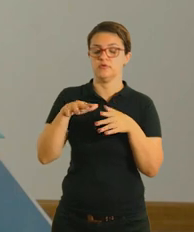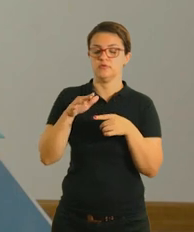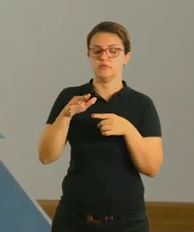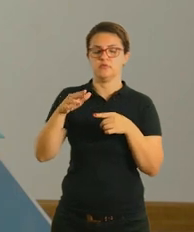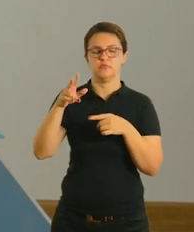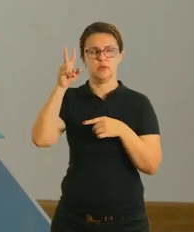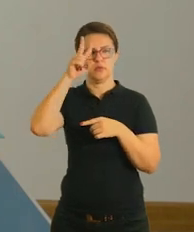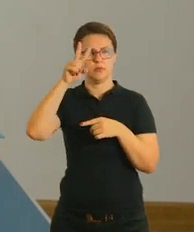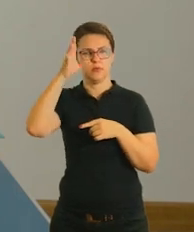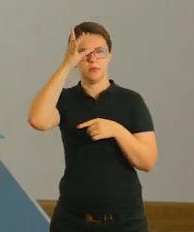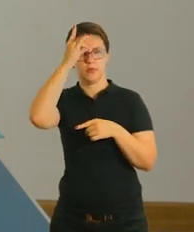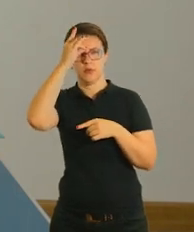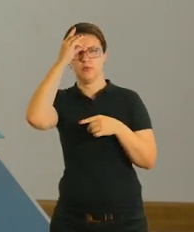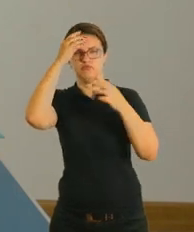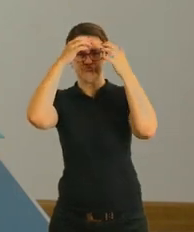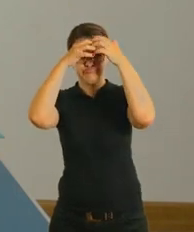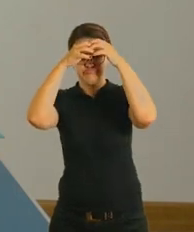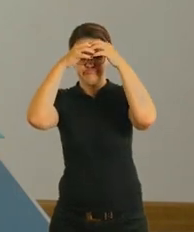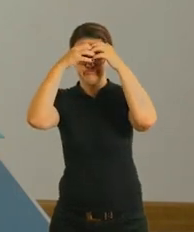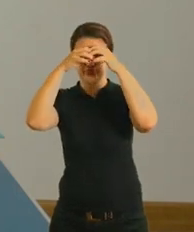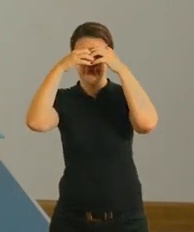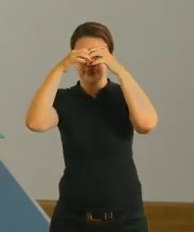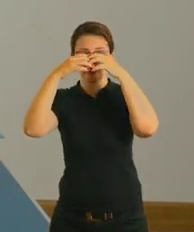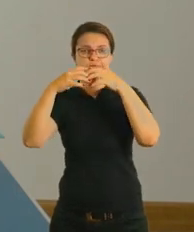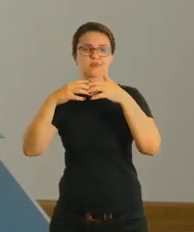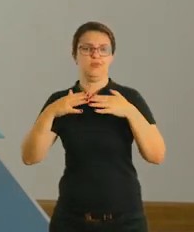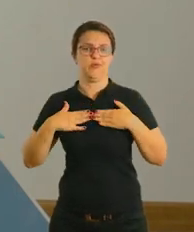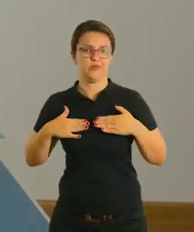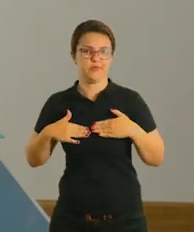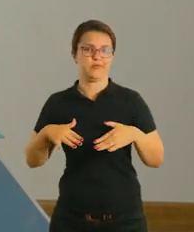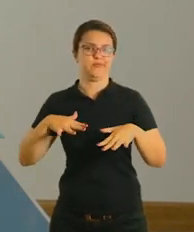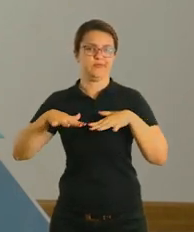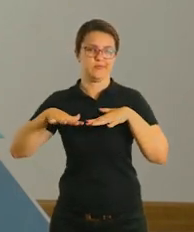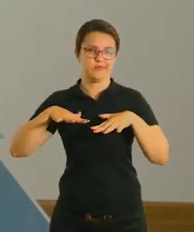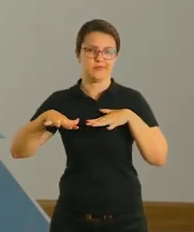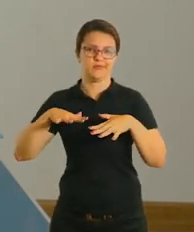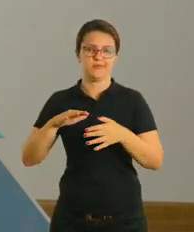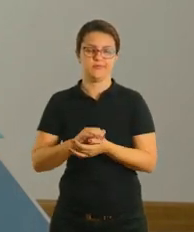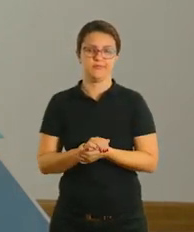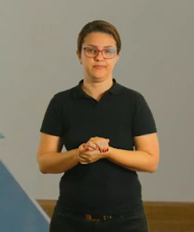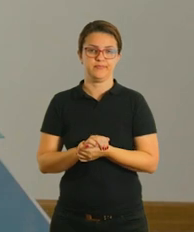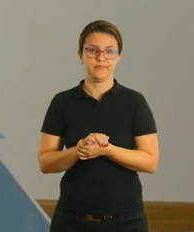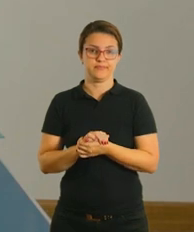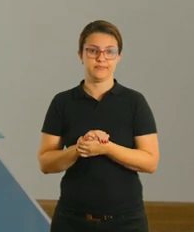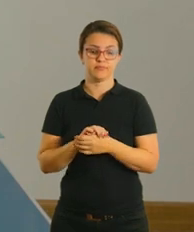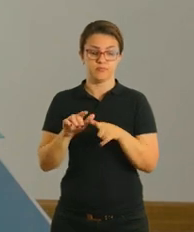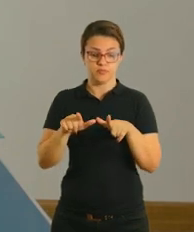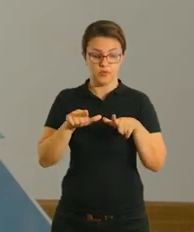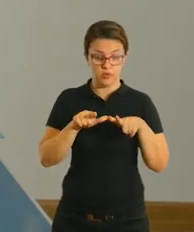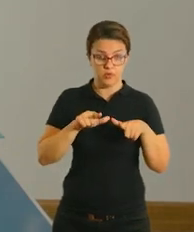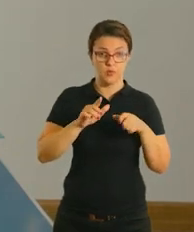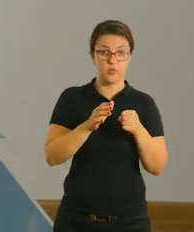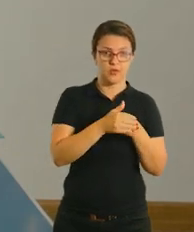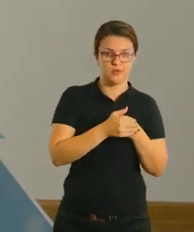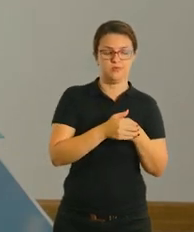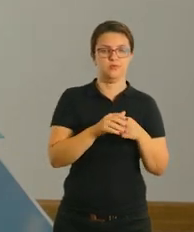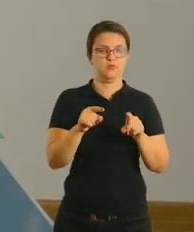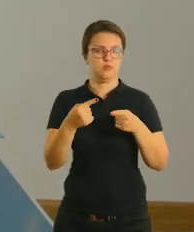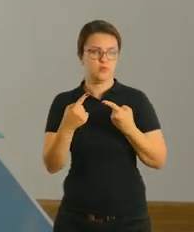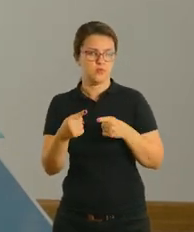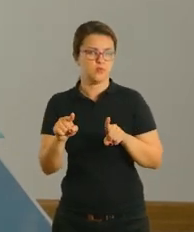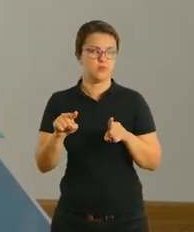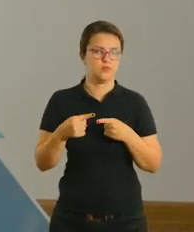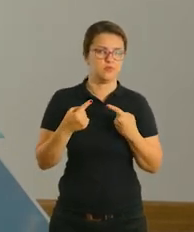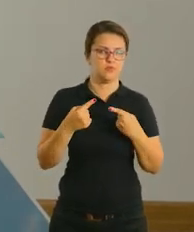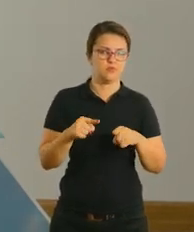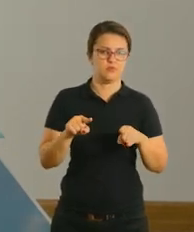Então, ele tem que apresentar na ordem que ele mostrou os cartões para você. Mais uma vez, guarda os cartões, coloca uma música de fundo